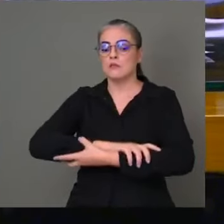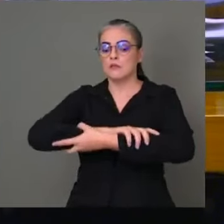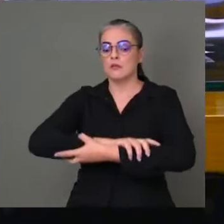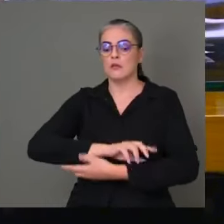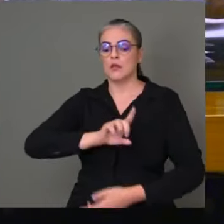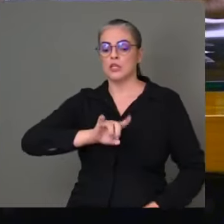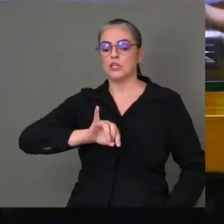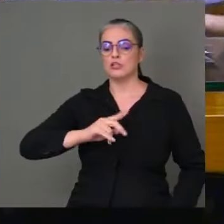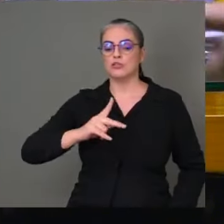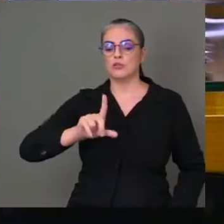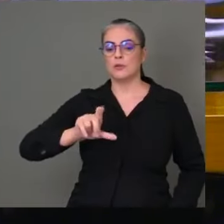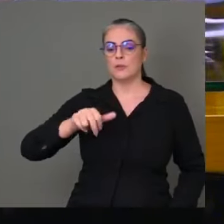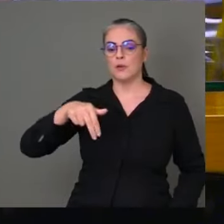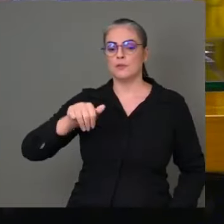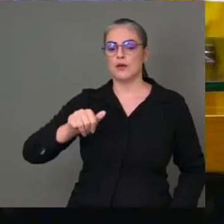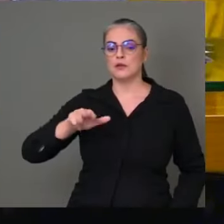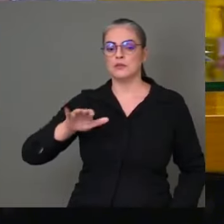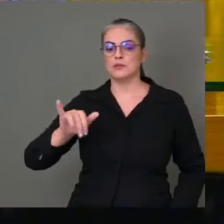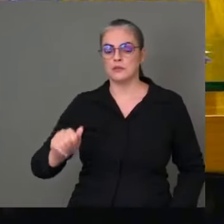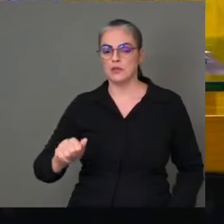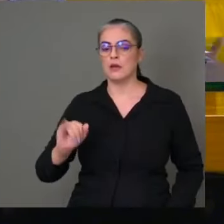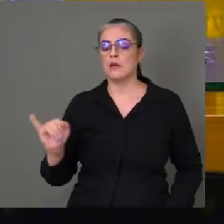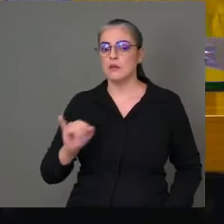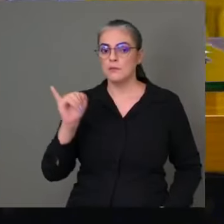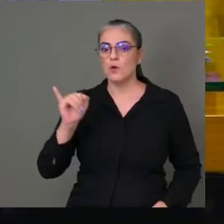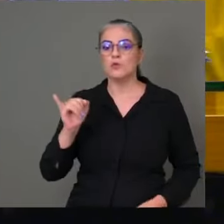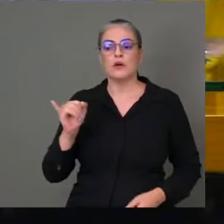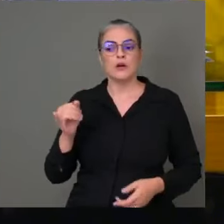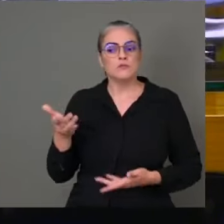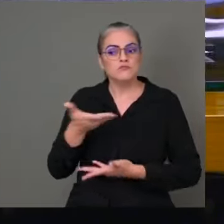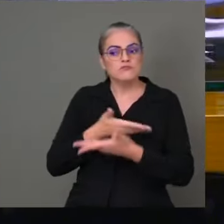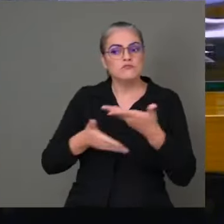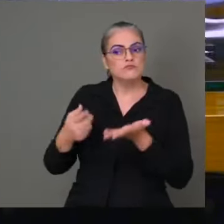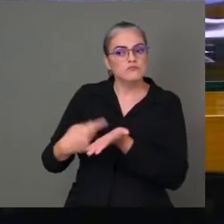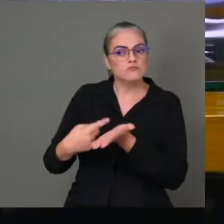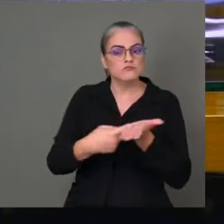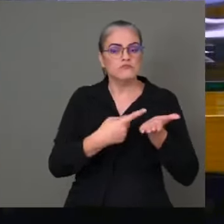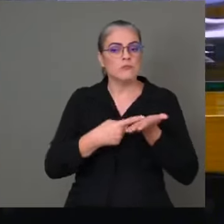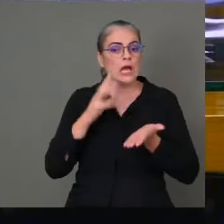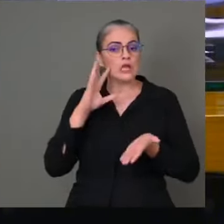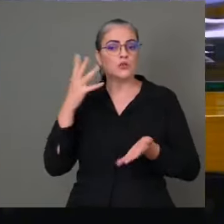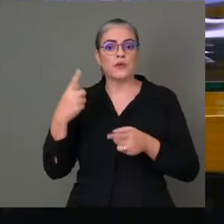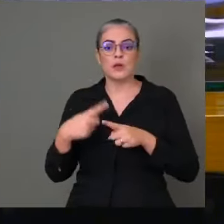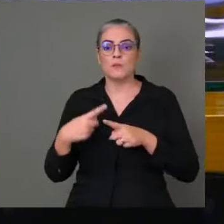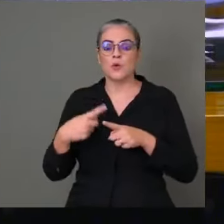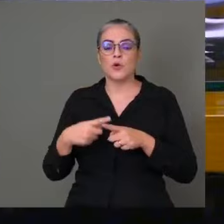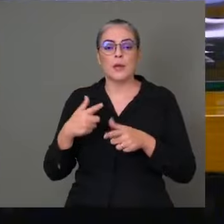caminhos comuns para o enfrentamento de problemas que afetam todos os estados nacionais.